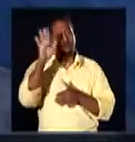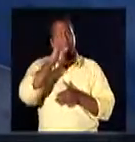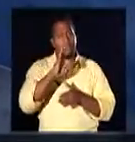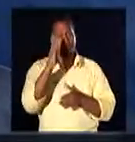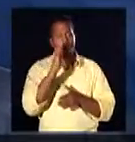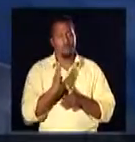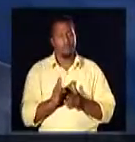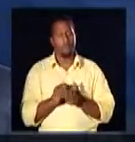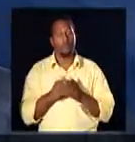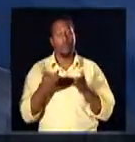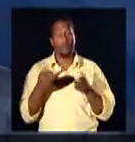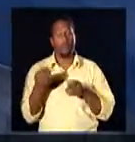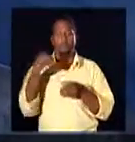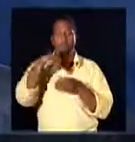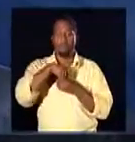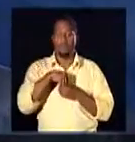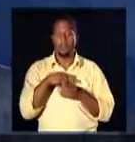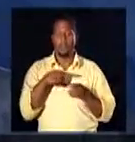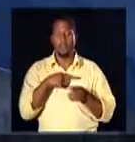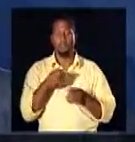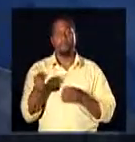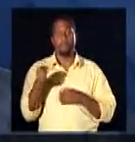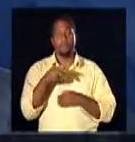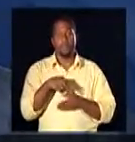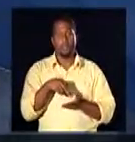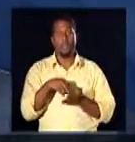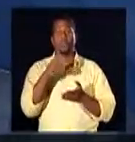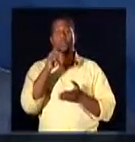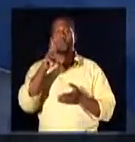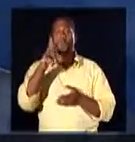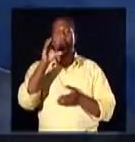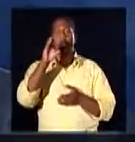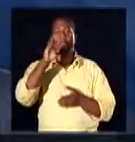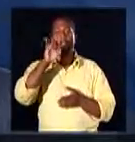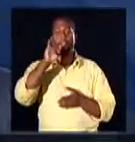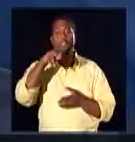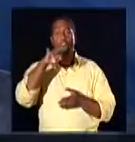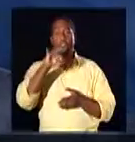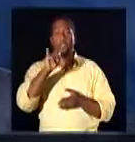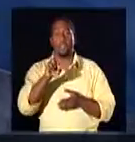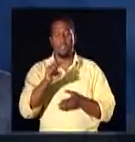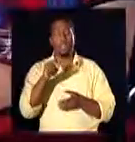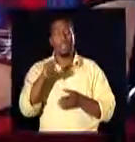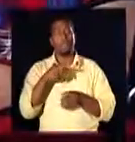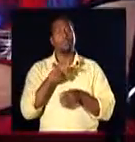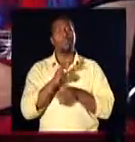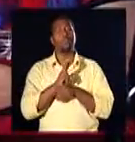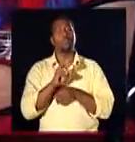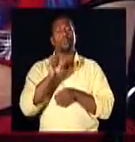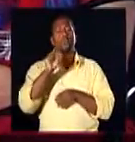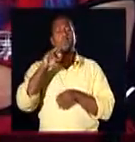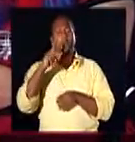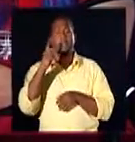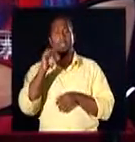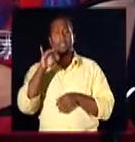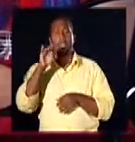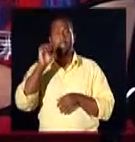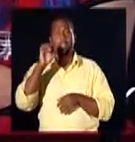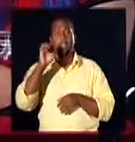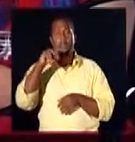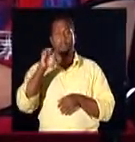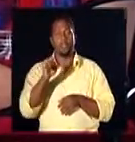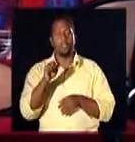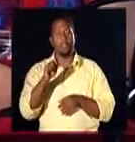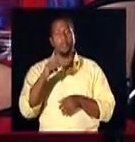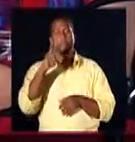Hoje, aqui conosco no estúdio, nós temos a presença da doutora Cristiana Santos, superintendente do PROCON da Bahia. Professora e doutora Cristiana, seja